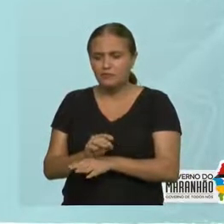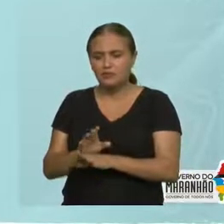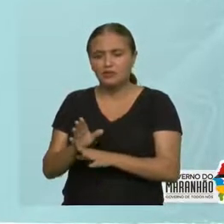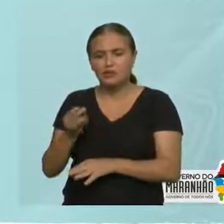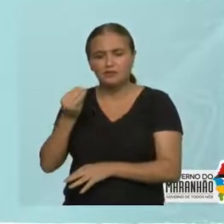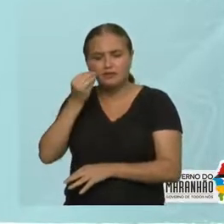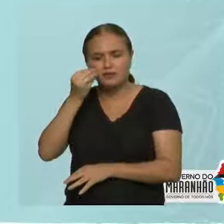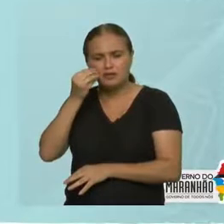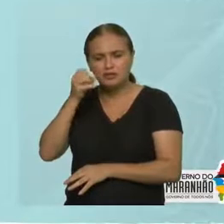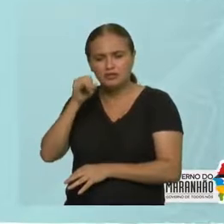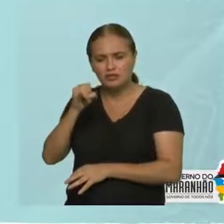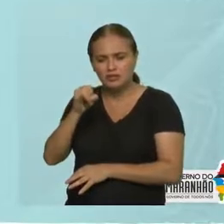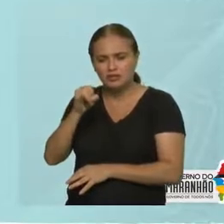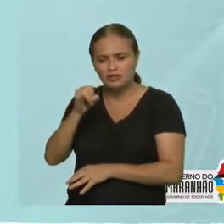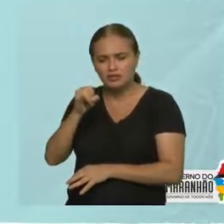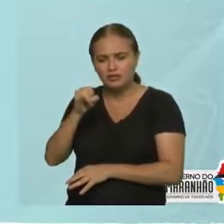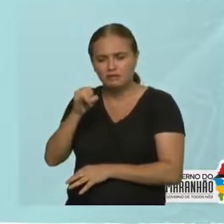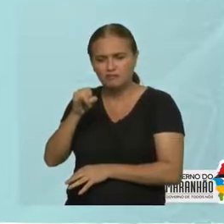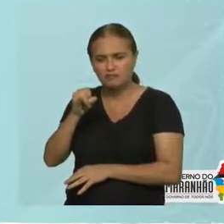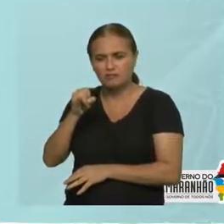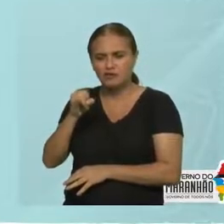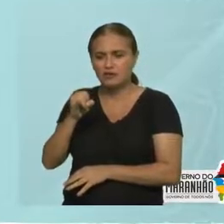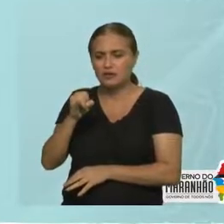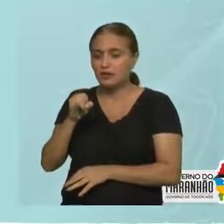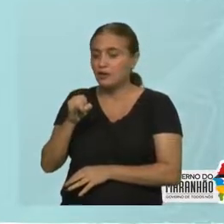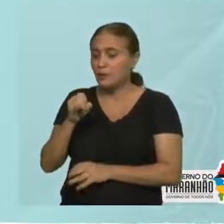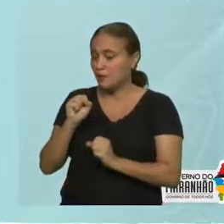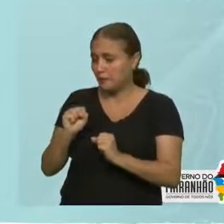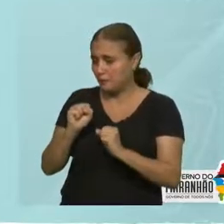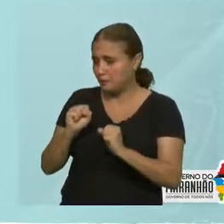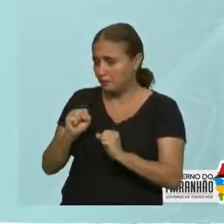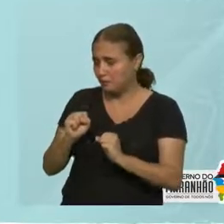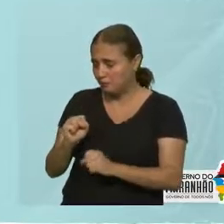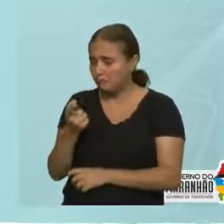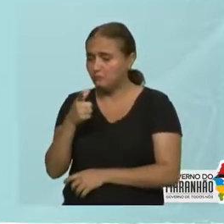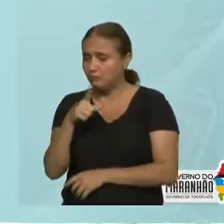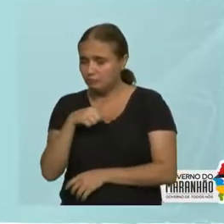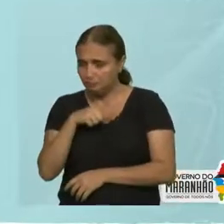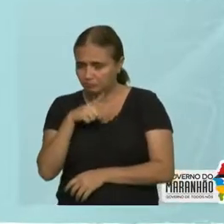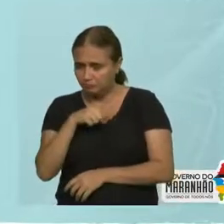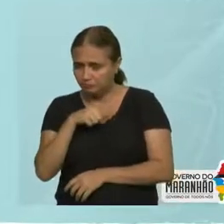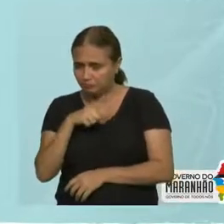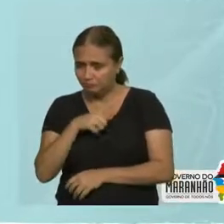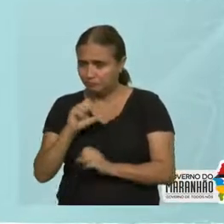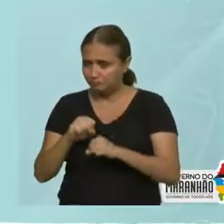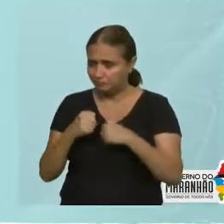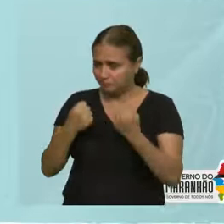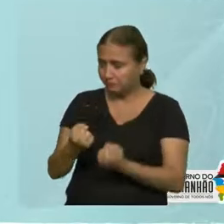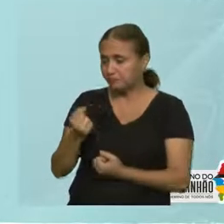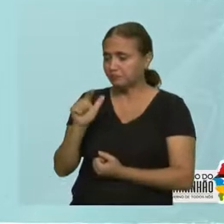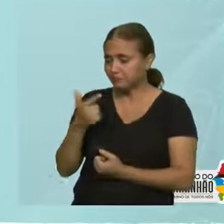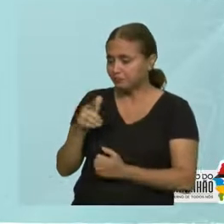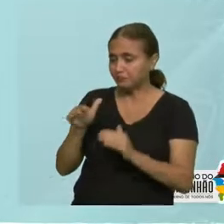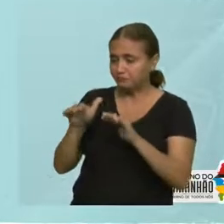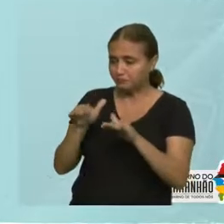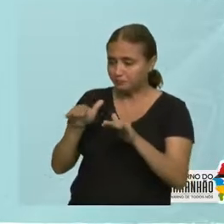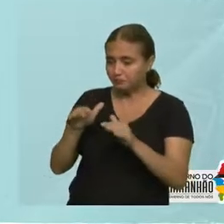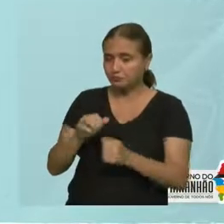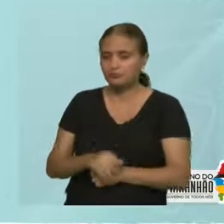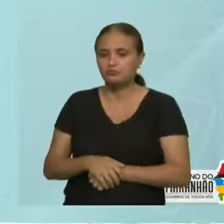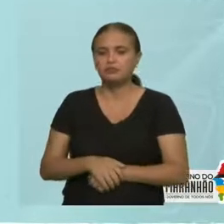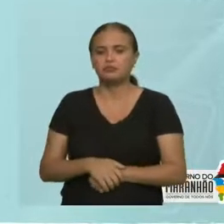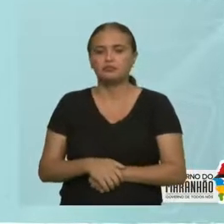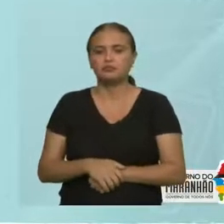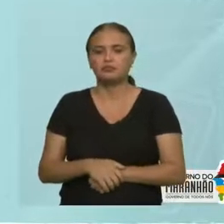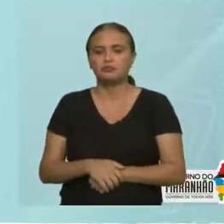vai estar aplicando uma força nele e ele não vai sair do lugar. Então, é possível haver força na ausência de movimento? Aplica-se força e o objeto não sai do lugar. Pensa aí.